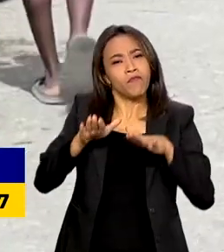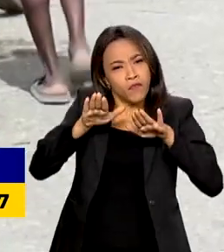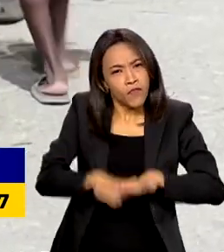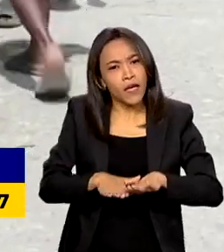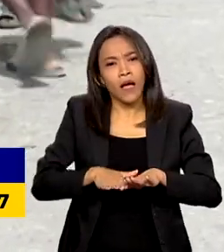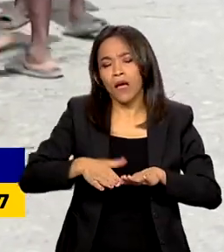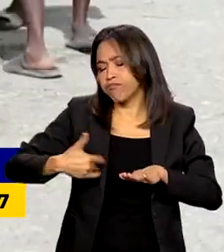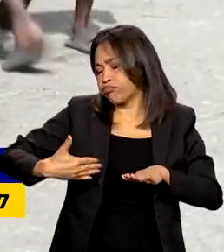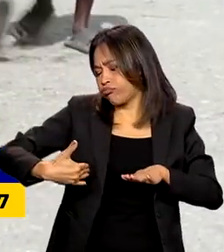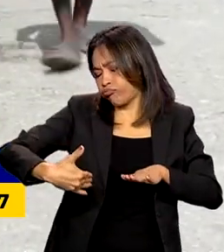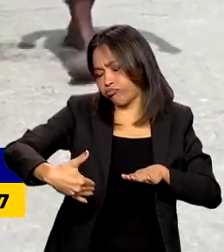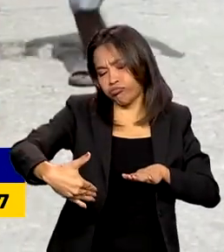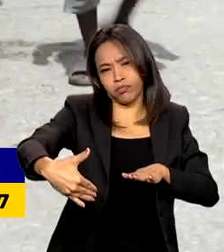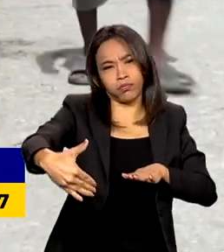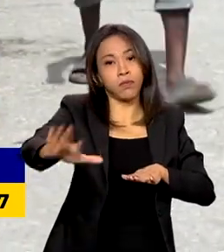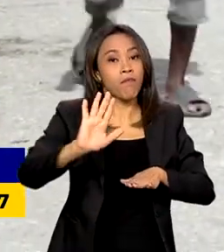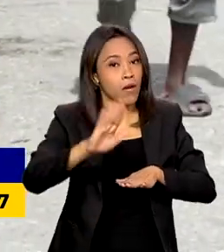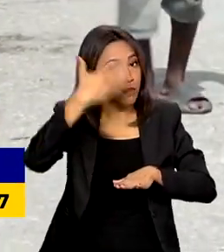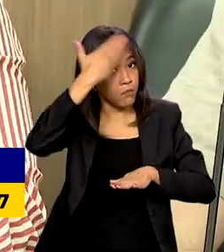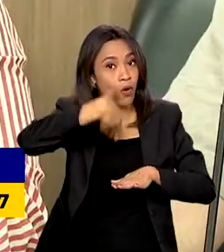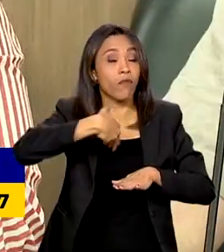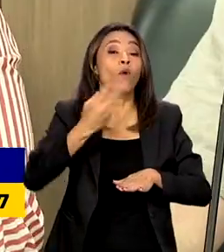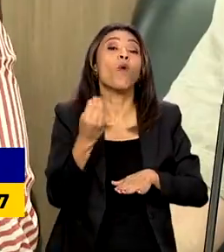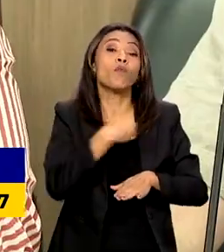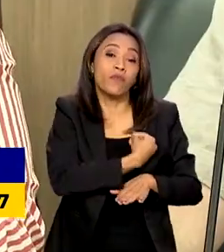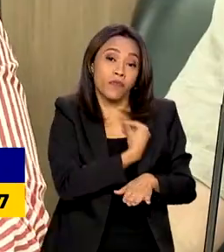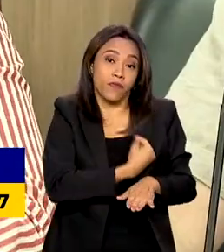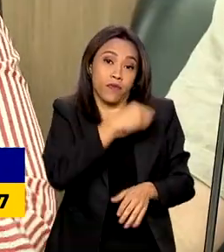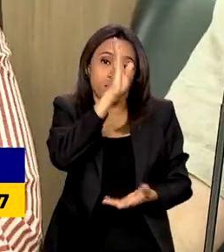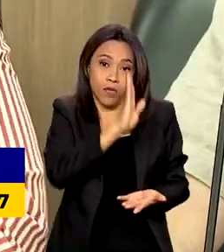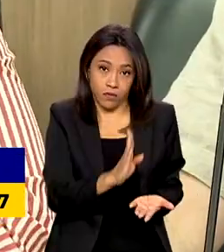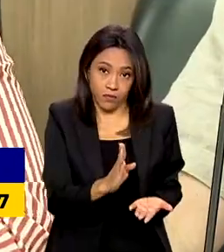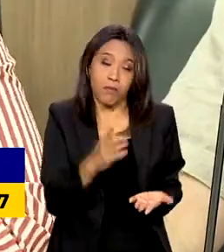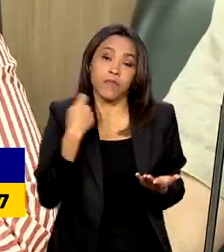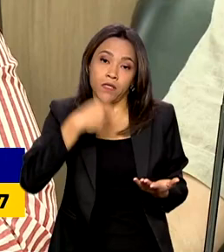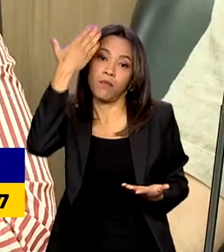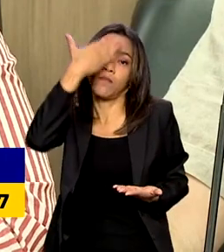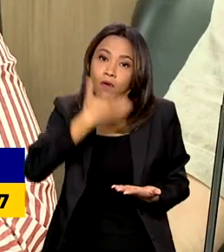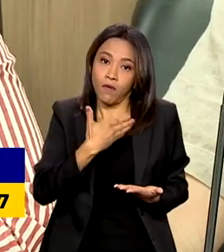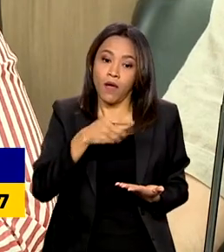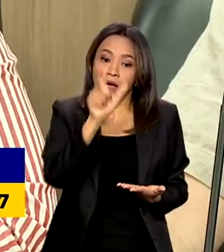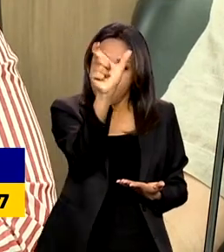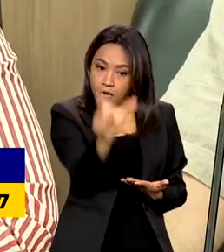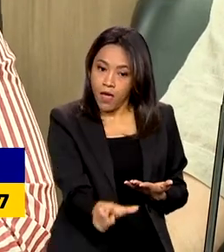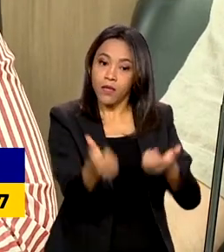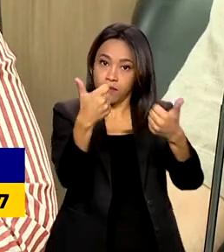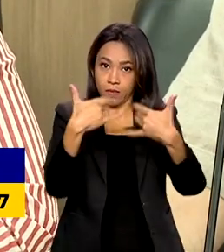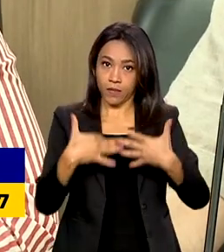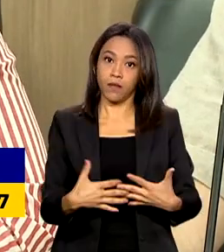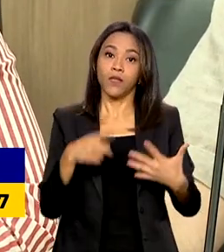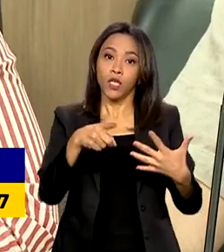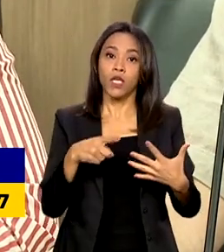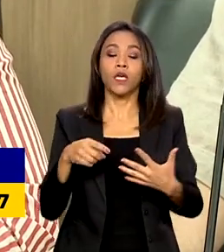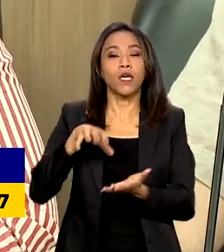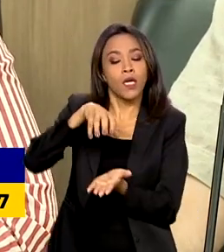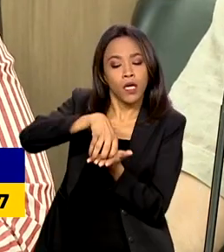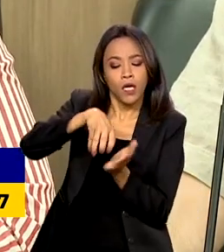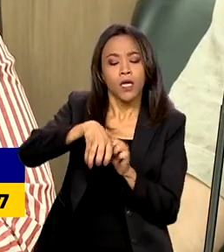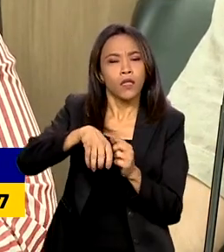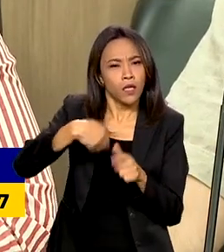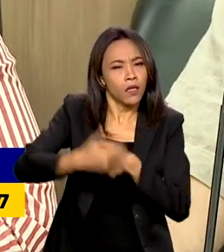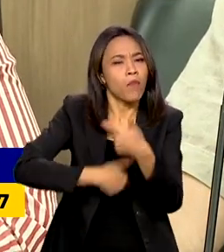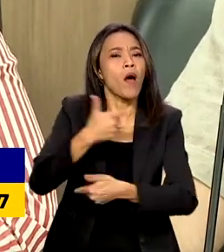desde que comprovem meios de vida no Brasil. De acordo com a presidente do Conário, o órgão vem trabalhando para garantir acesso